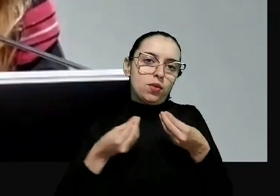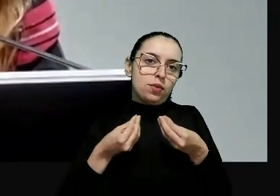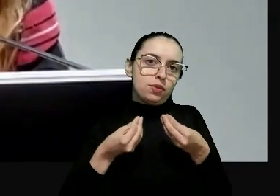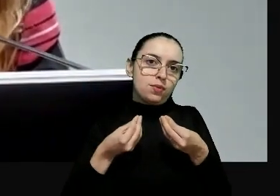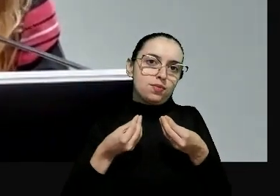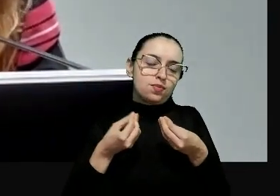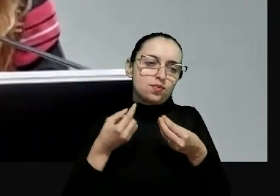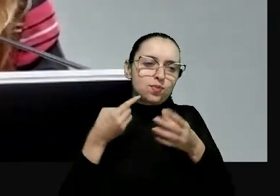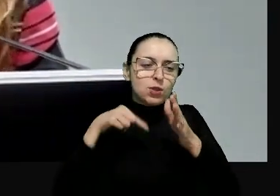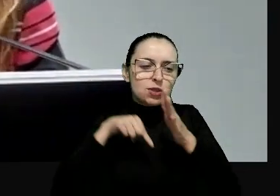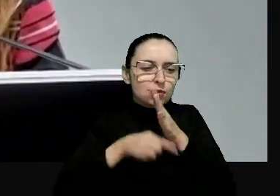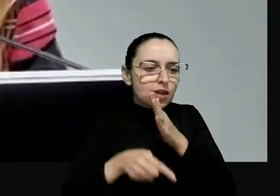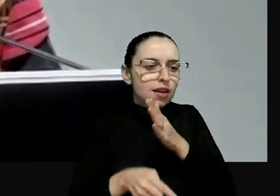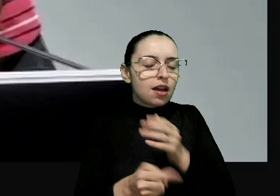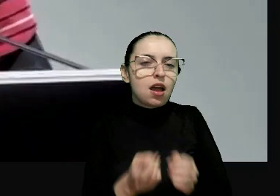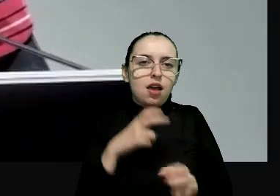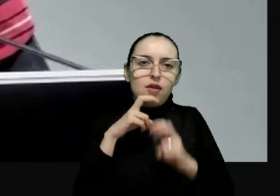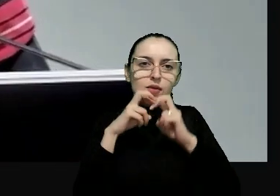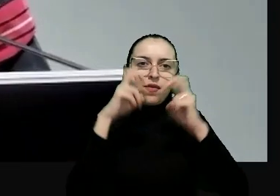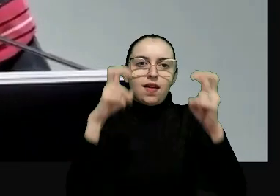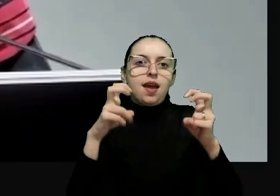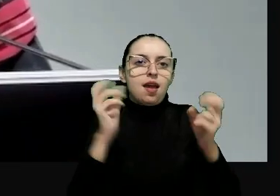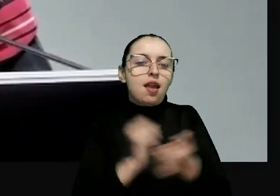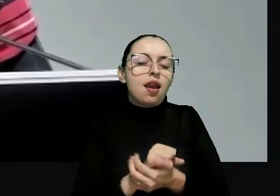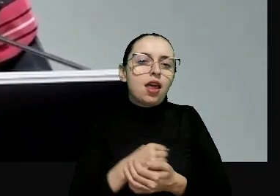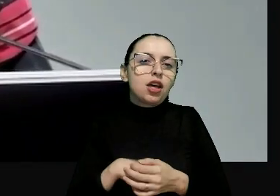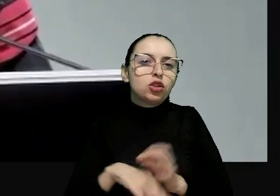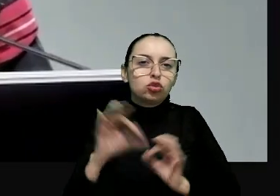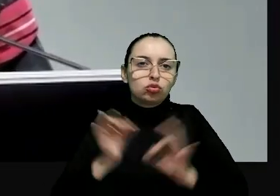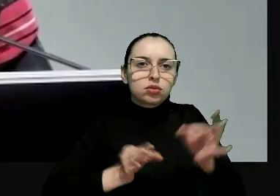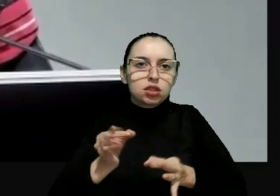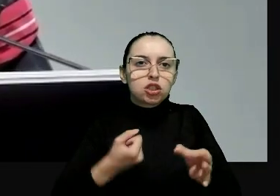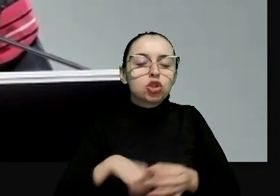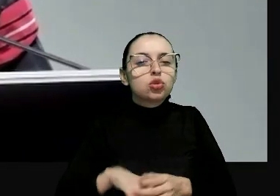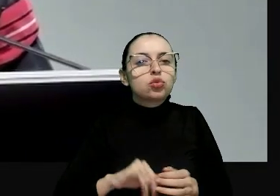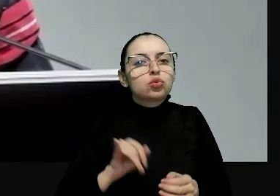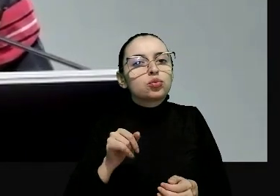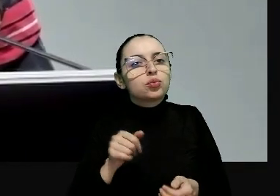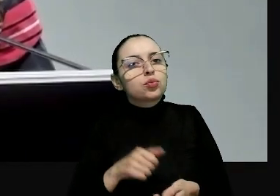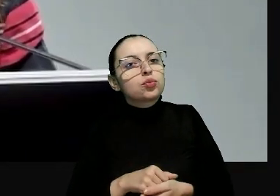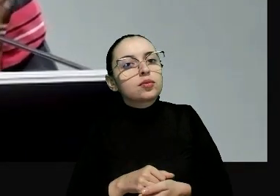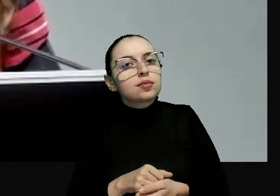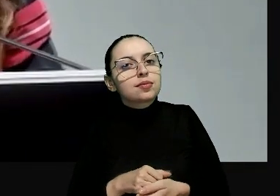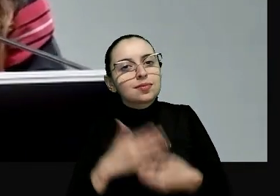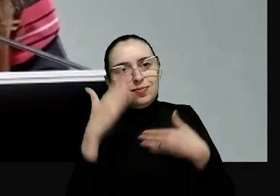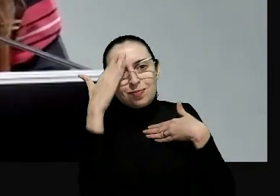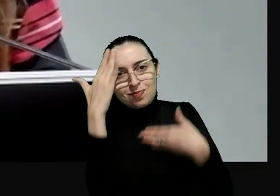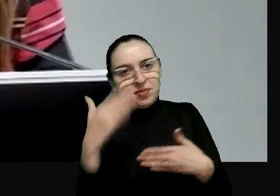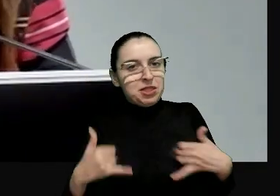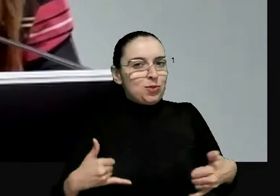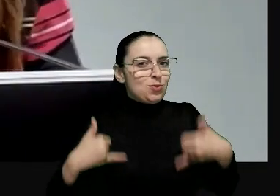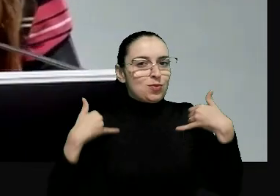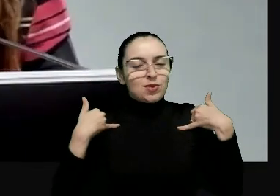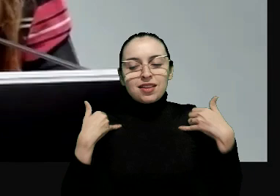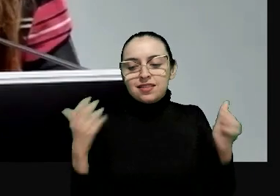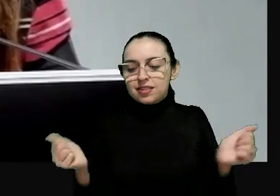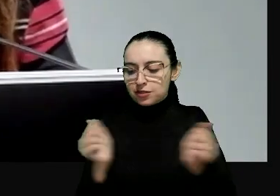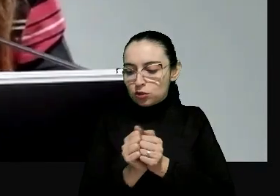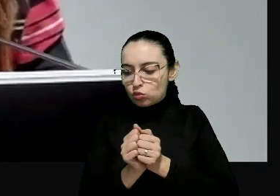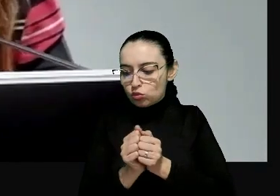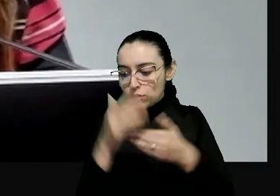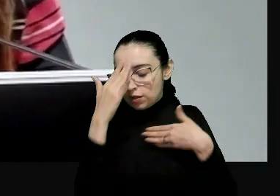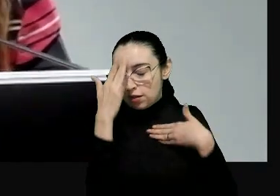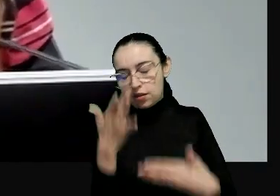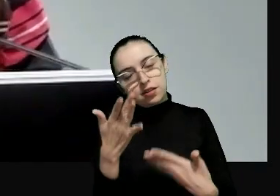intensificar a voz do Poder Judiciário, a atuação do Poder Judiciário. Então, ministro, é uma honra poder estar aqui ao seu lado